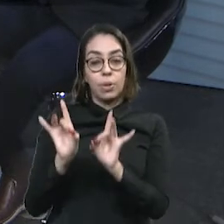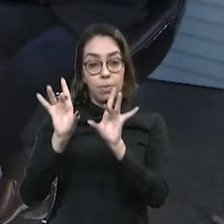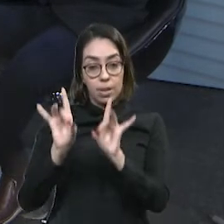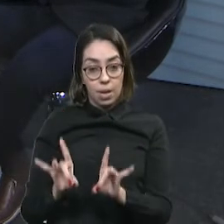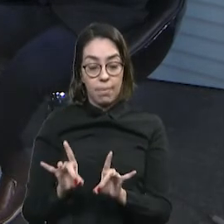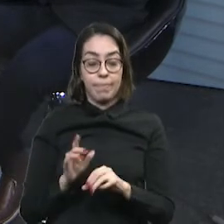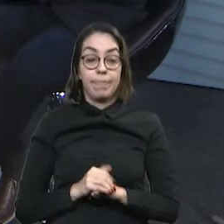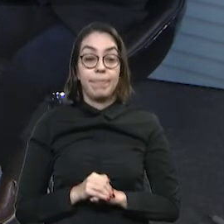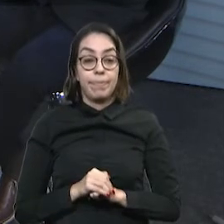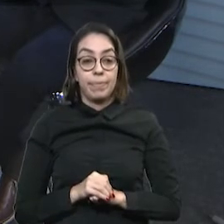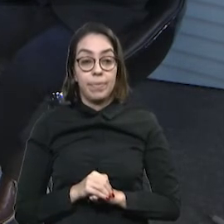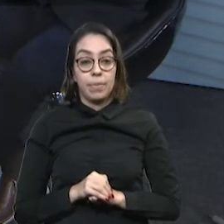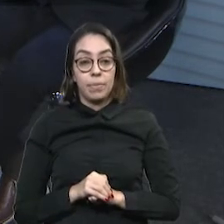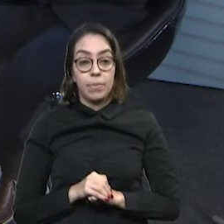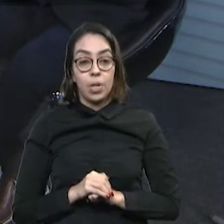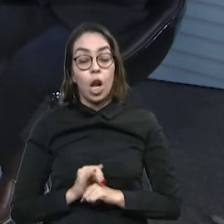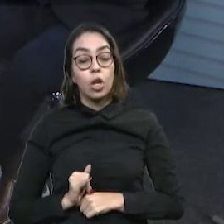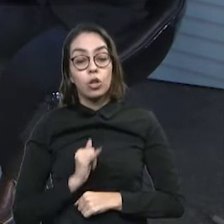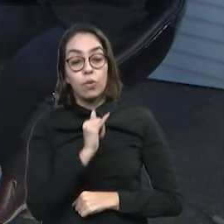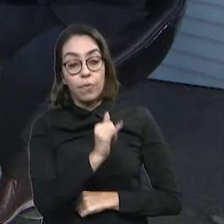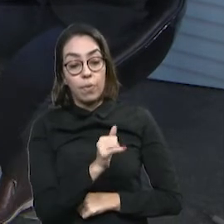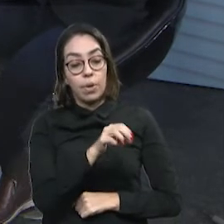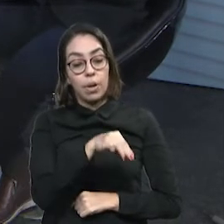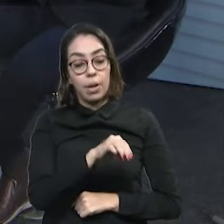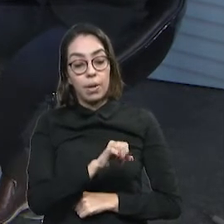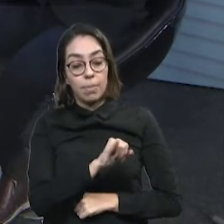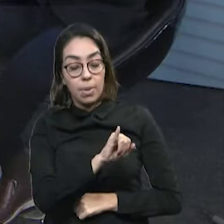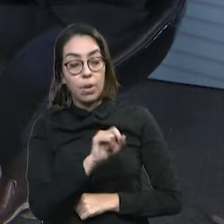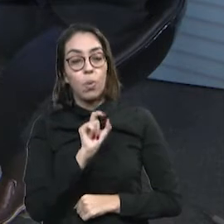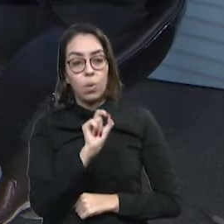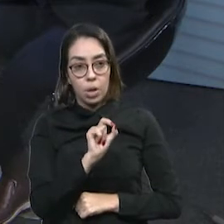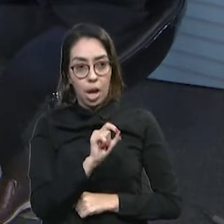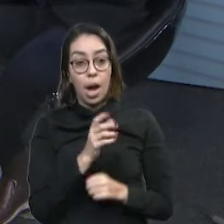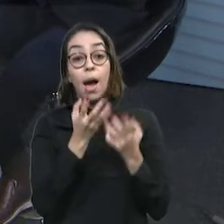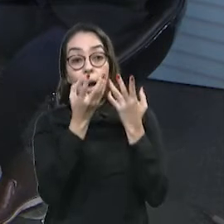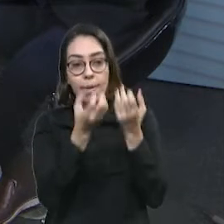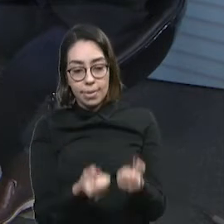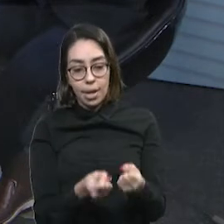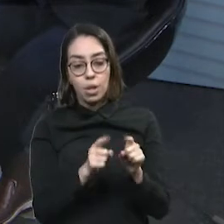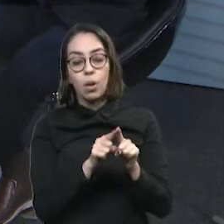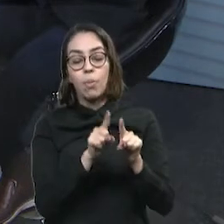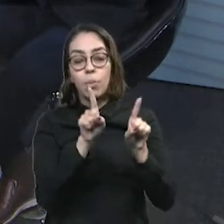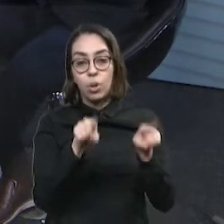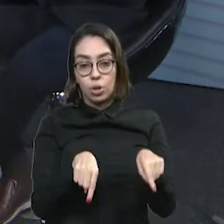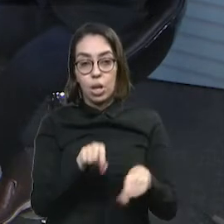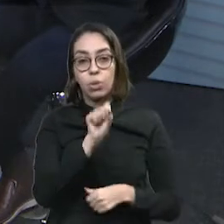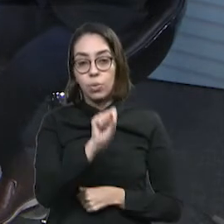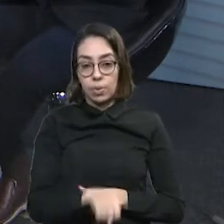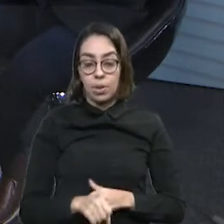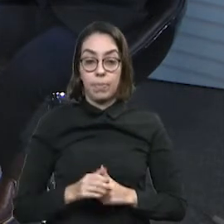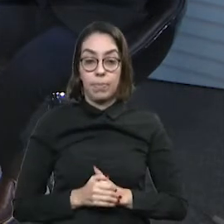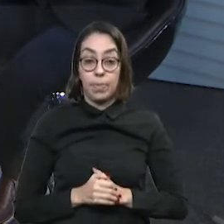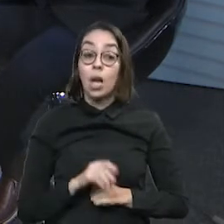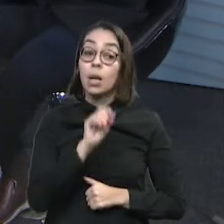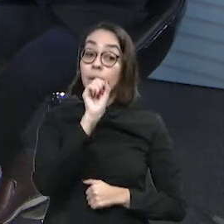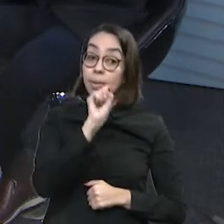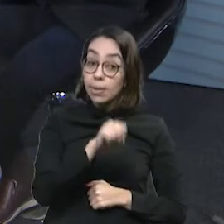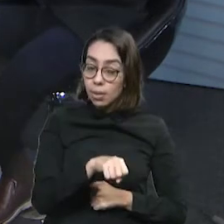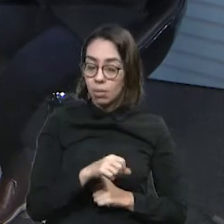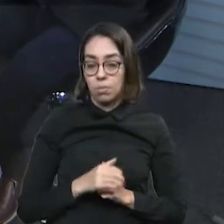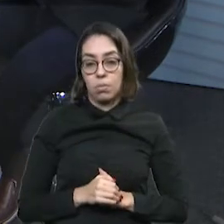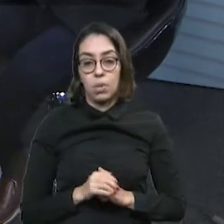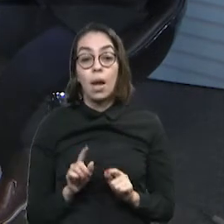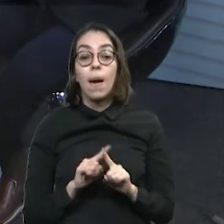microempreendedor é que faça adesão a esse projeto. Faça adesão, mas não somente faça adesão. Faz adesão